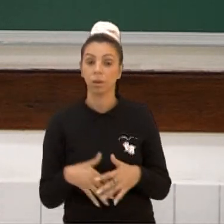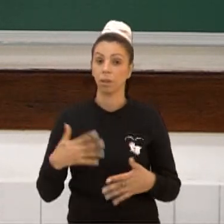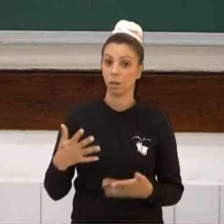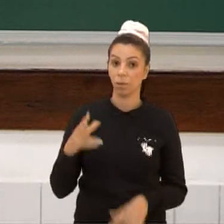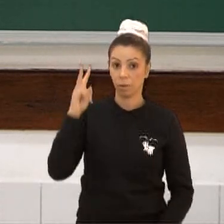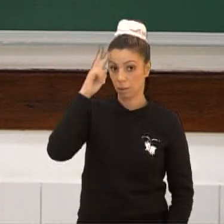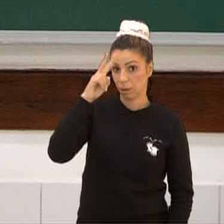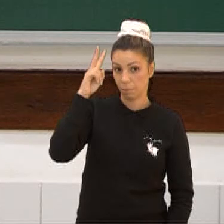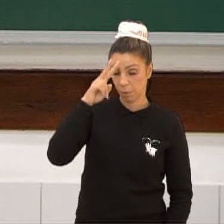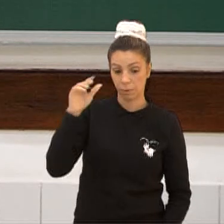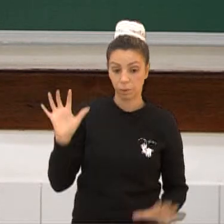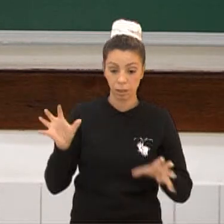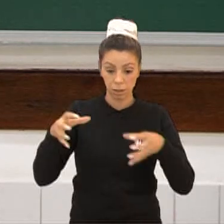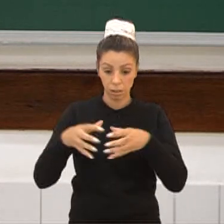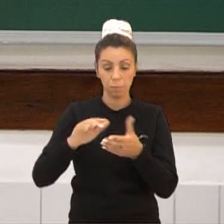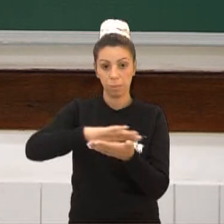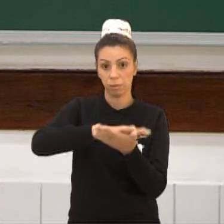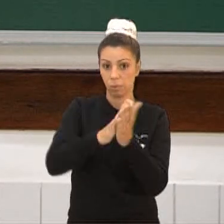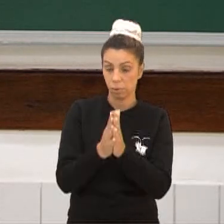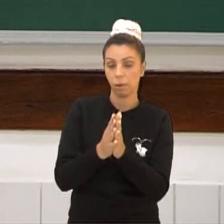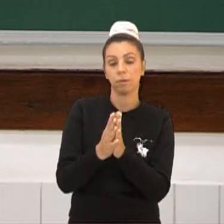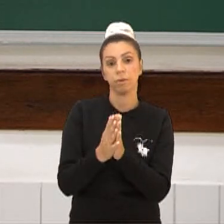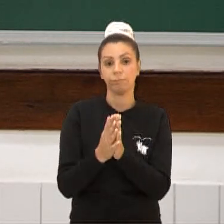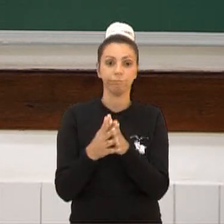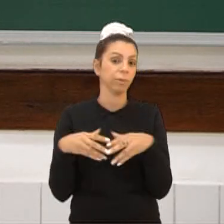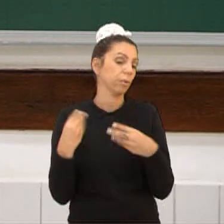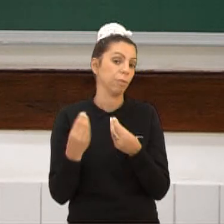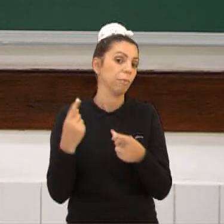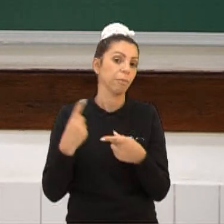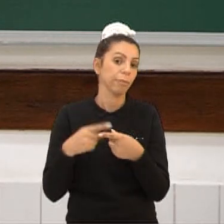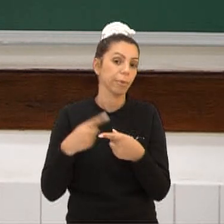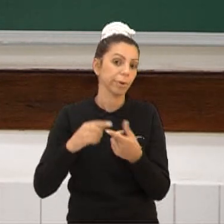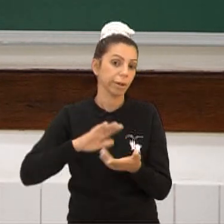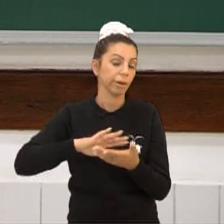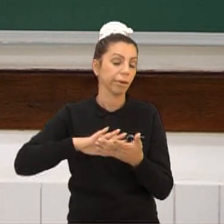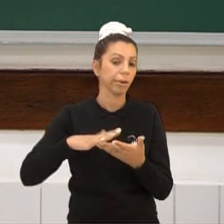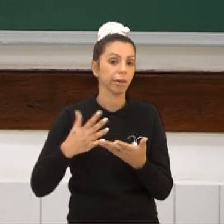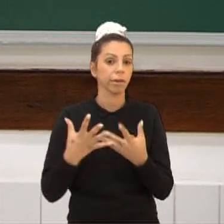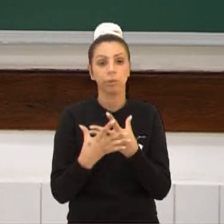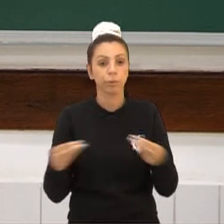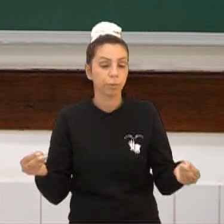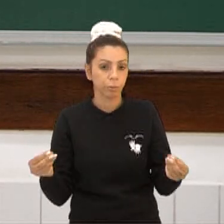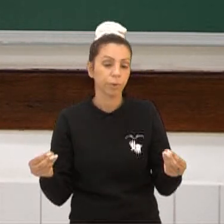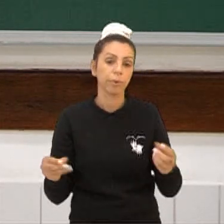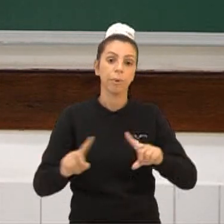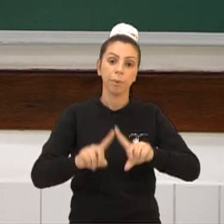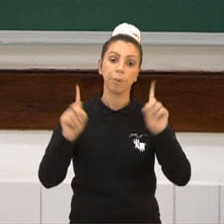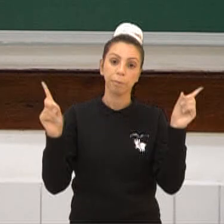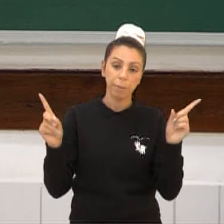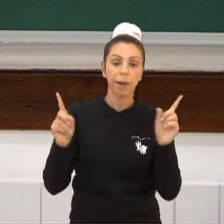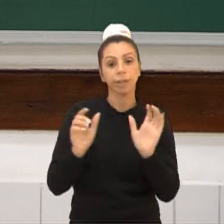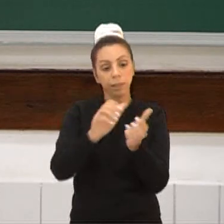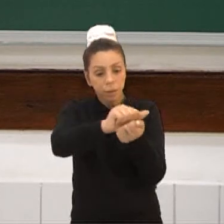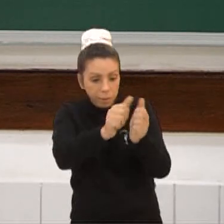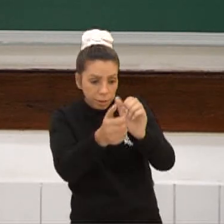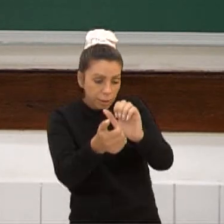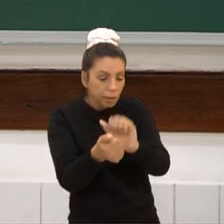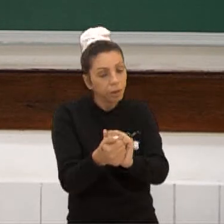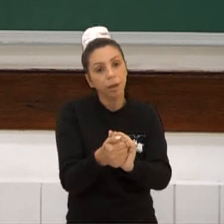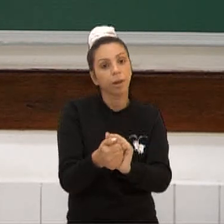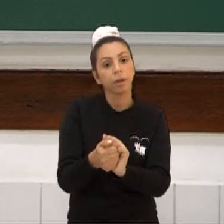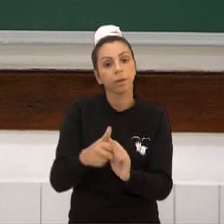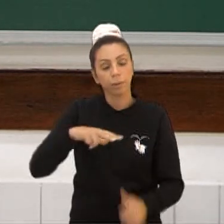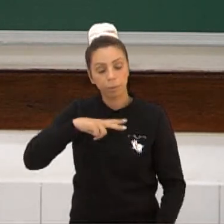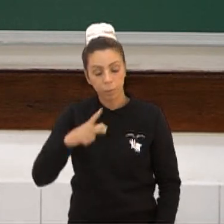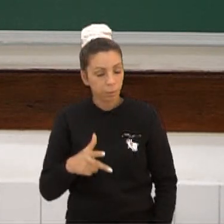já tinham sido extintos em 1300. Ninguém sabe o porquê eles não existiam mais. Mas eles deixaram sua cerâmica, que foi muito apreciada.